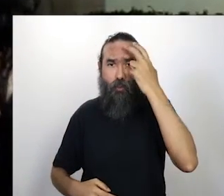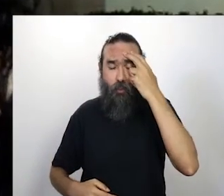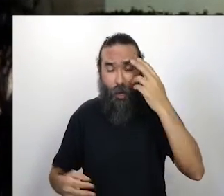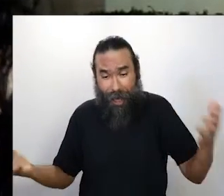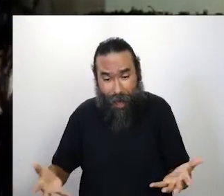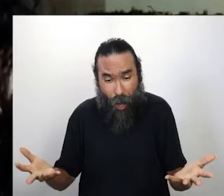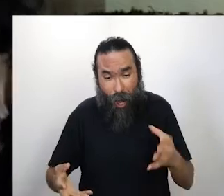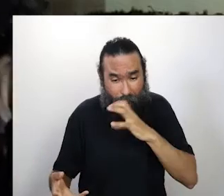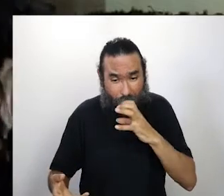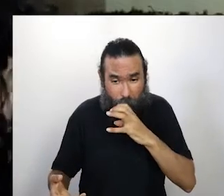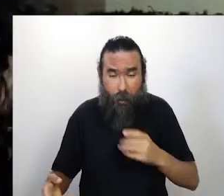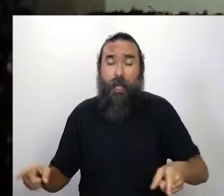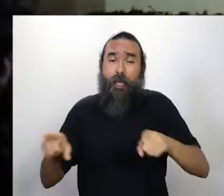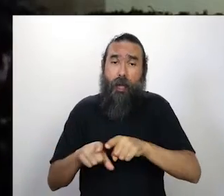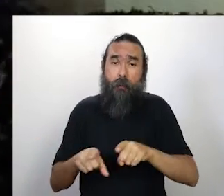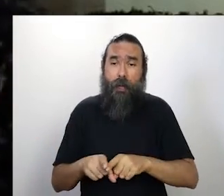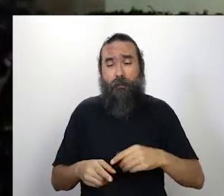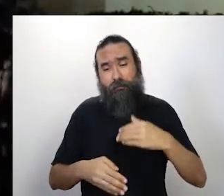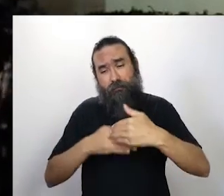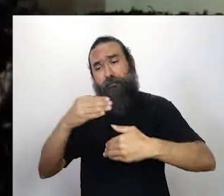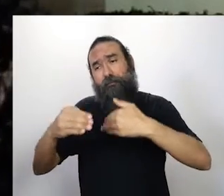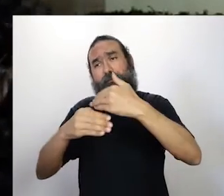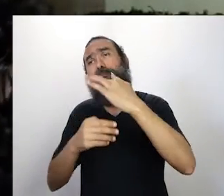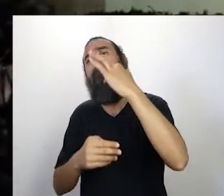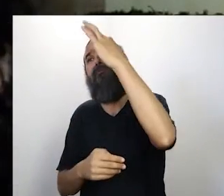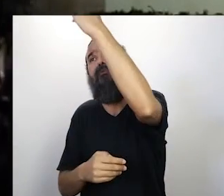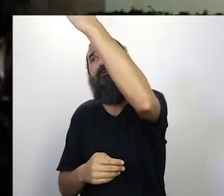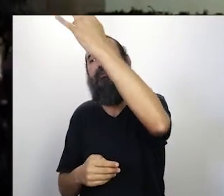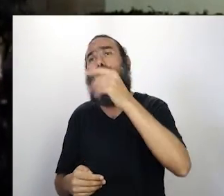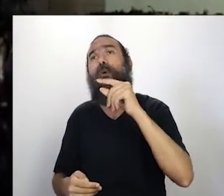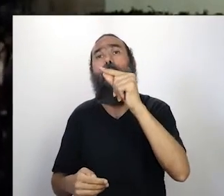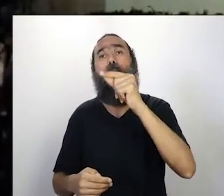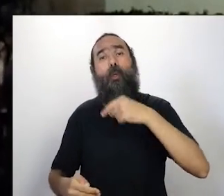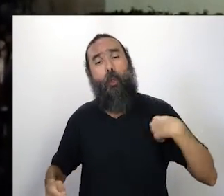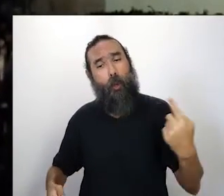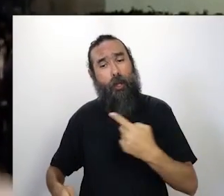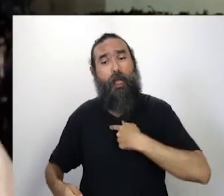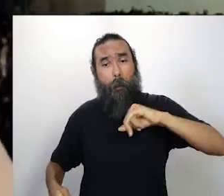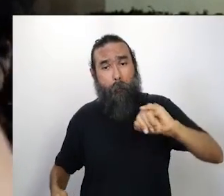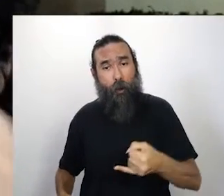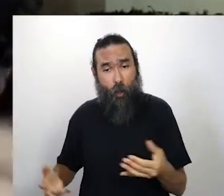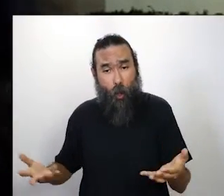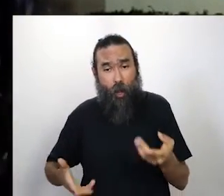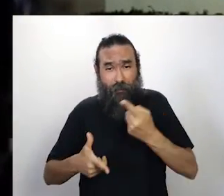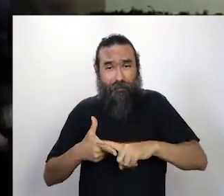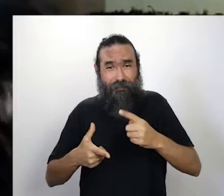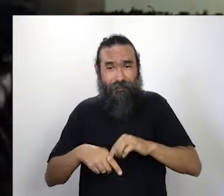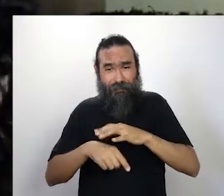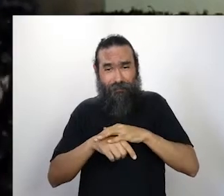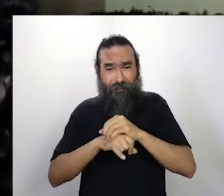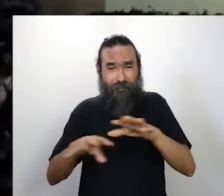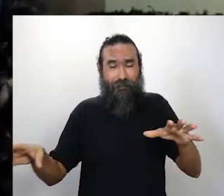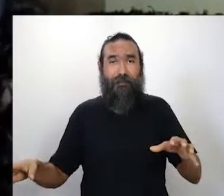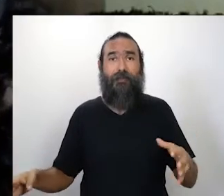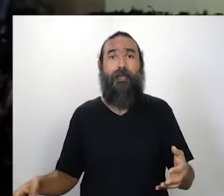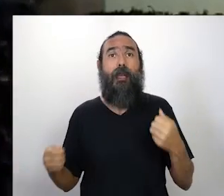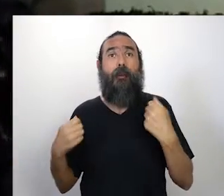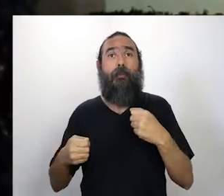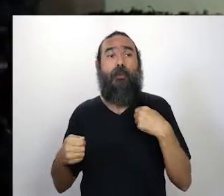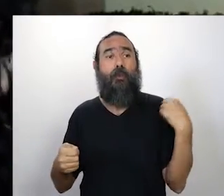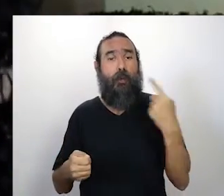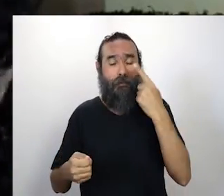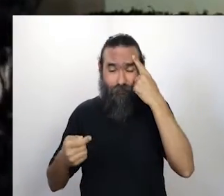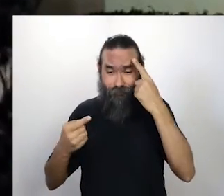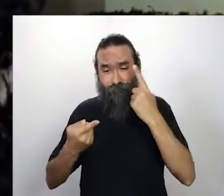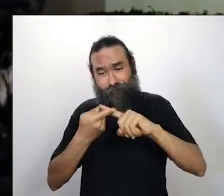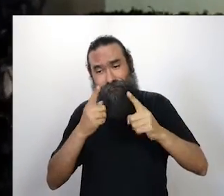a gente aproveitou esse momento de emergência, mas para pensar a política musical, a política